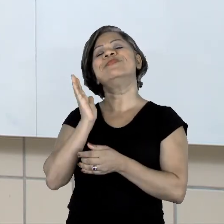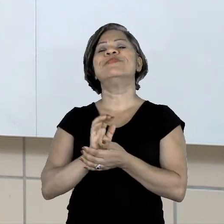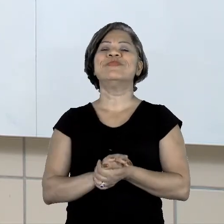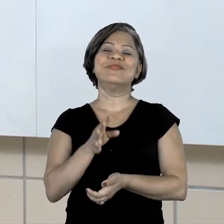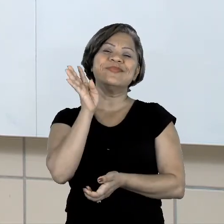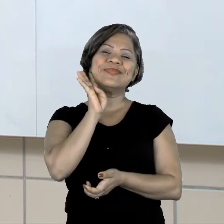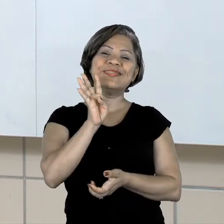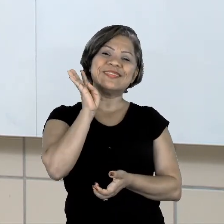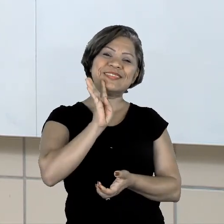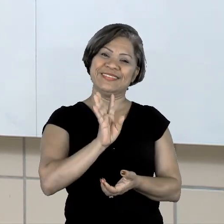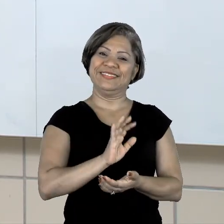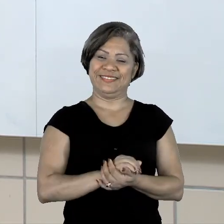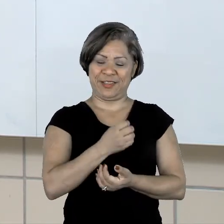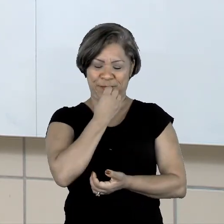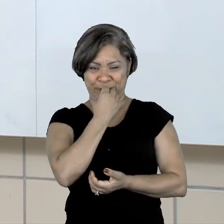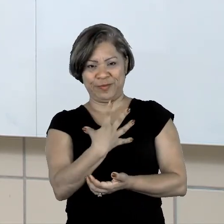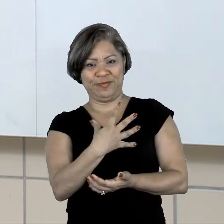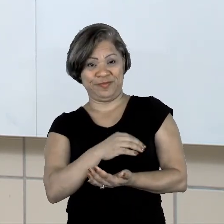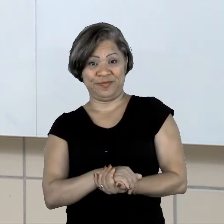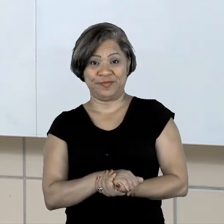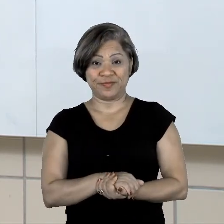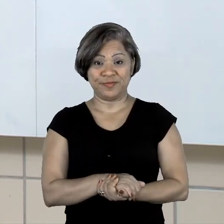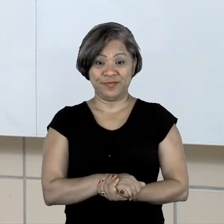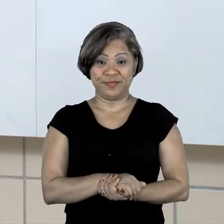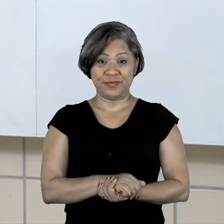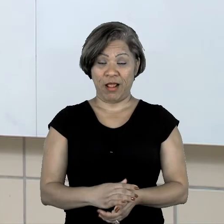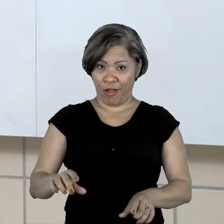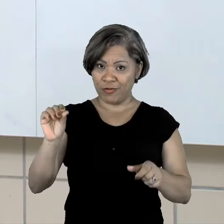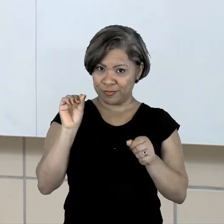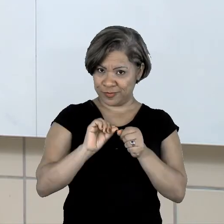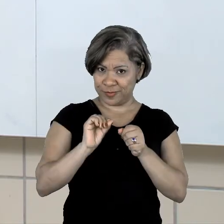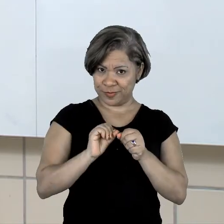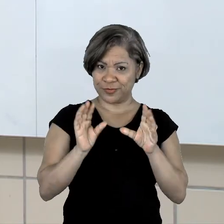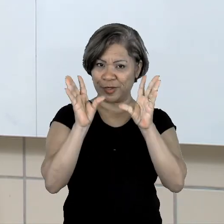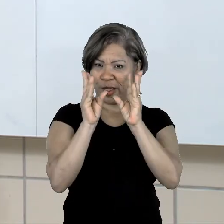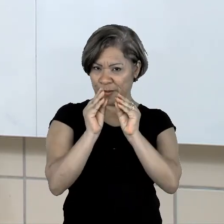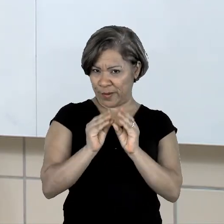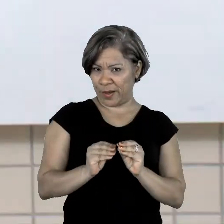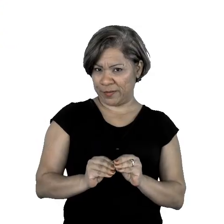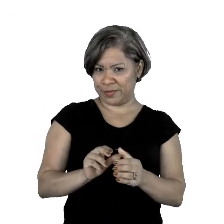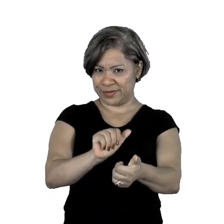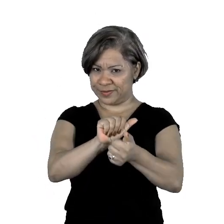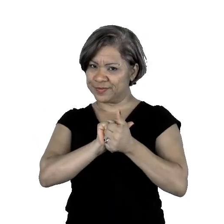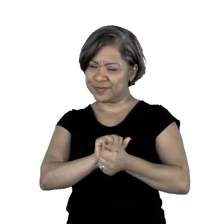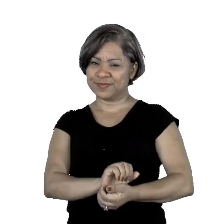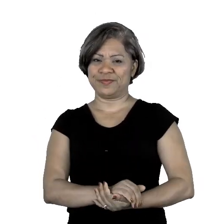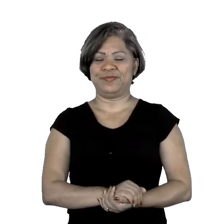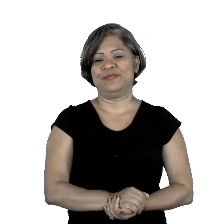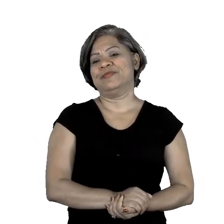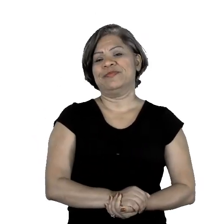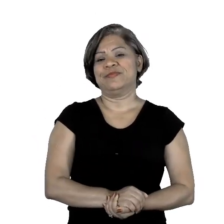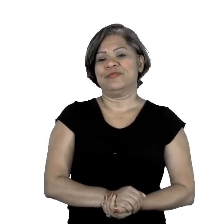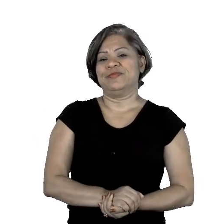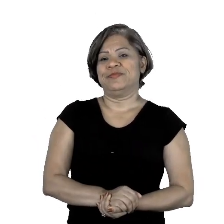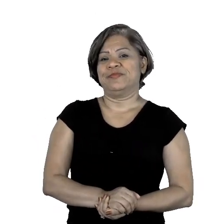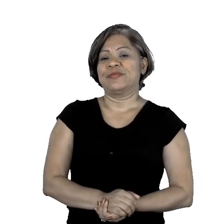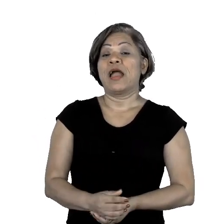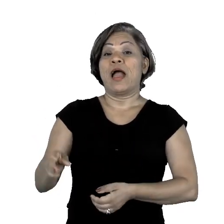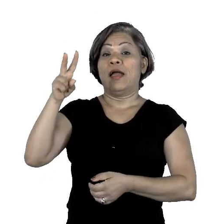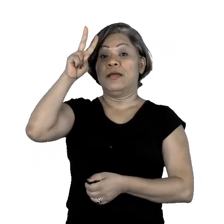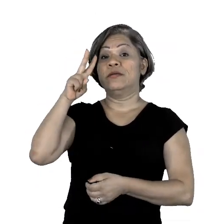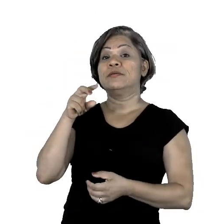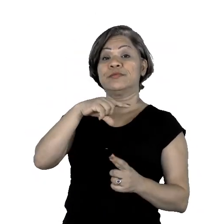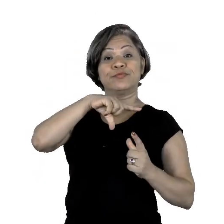não é? Muito bom. Vamos então fazer uma conclusão do que vimos hoje. Acompanhe. As histórias em quadrinhos